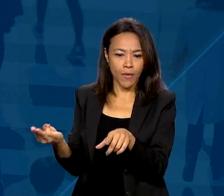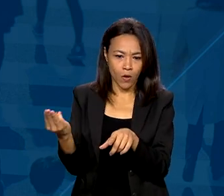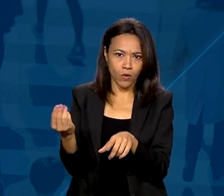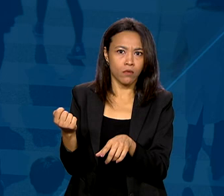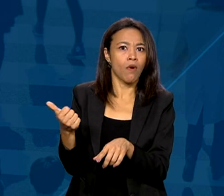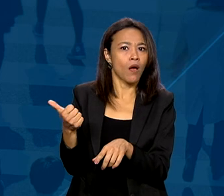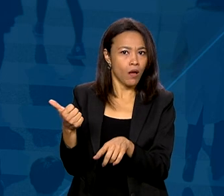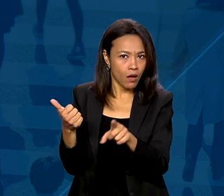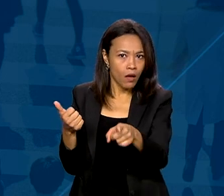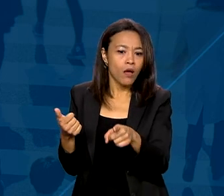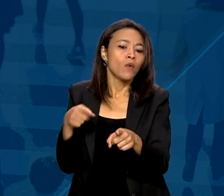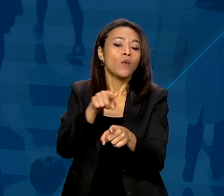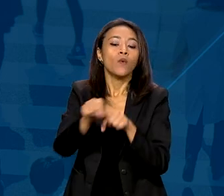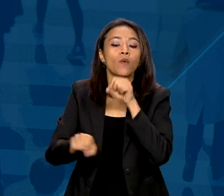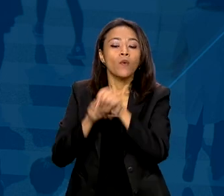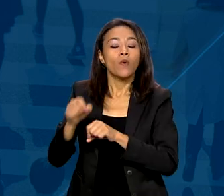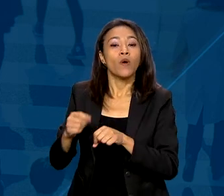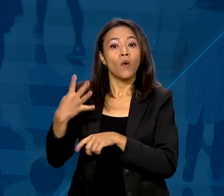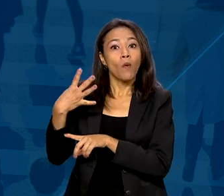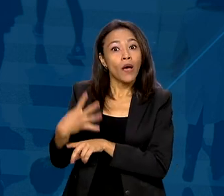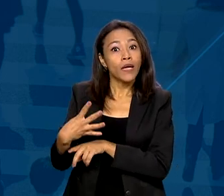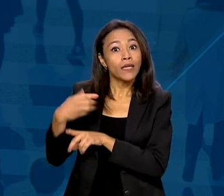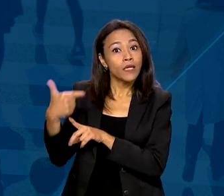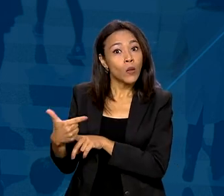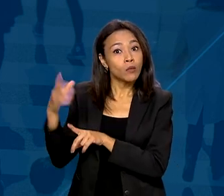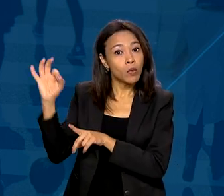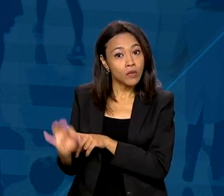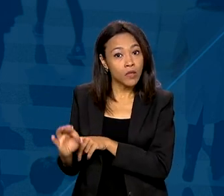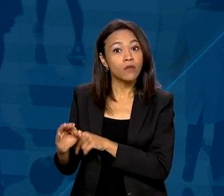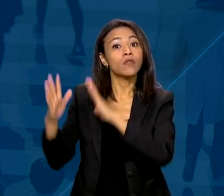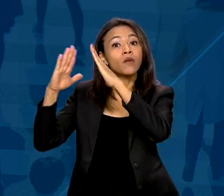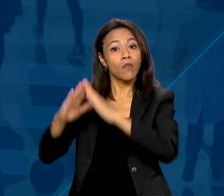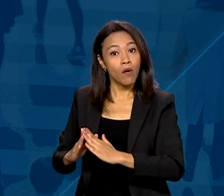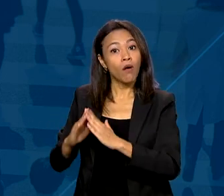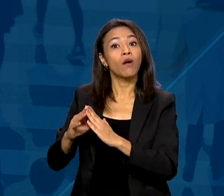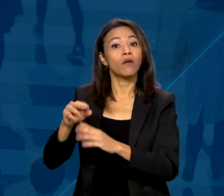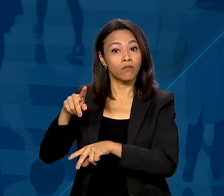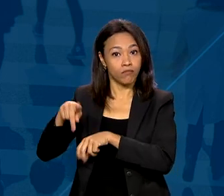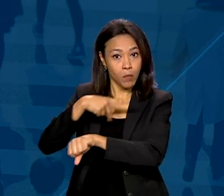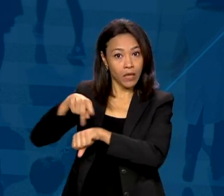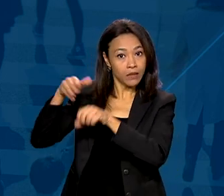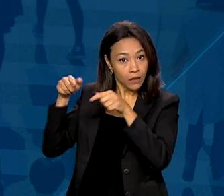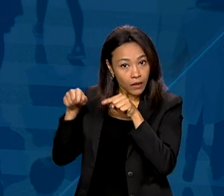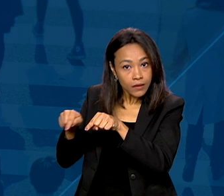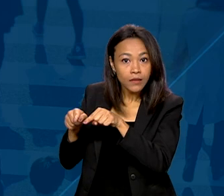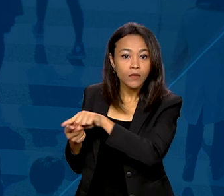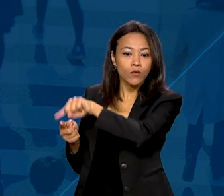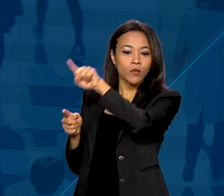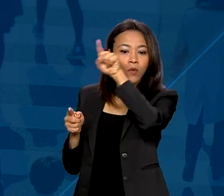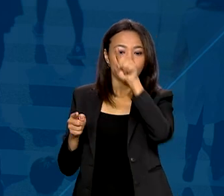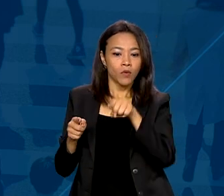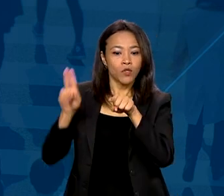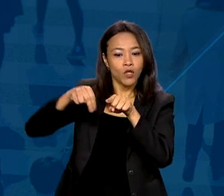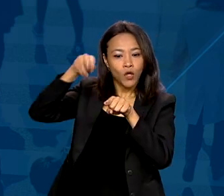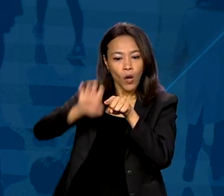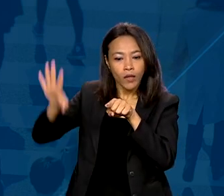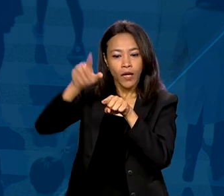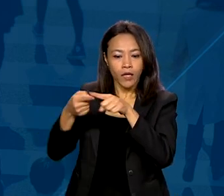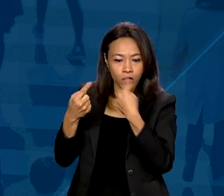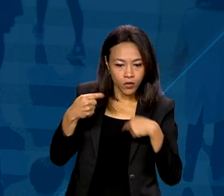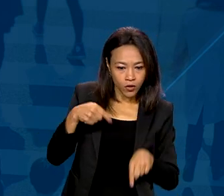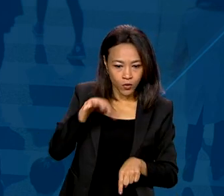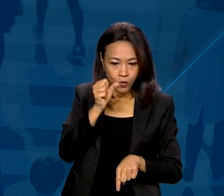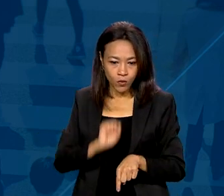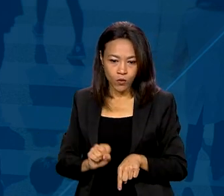Ou seja, cerca de 42% da população do país. Na sequência, vem o Nordeste, o Sul